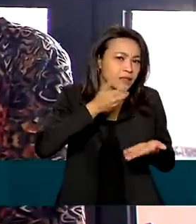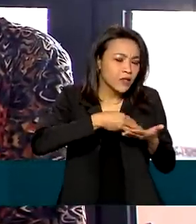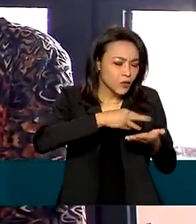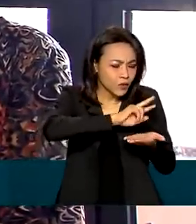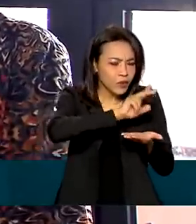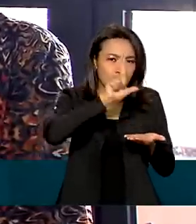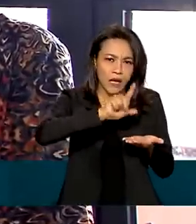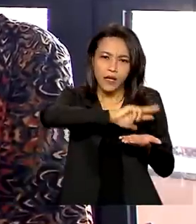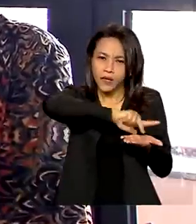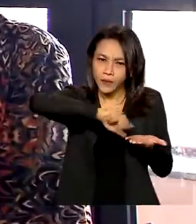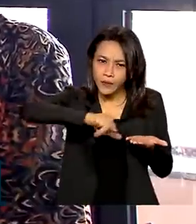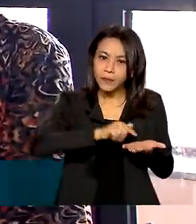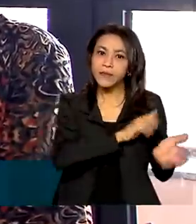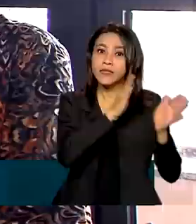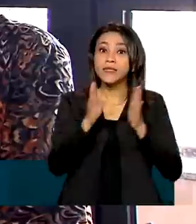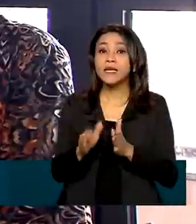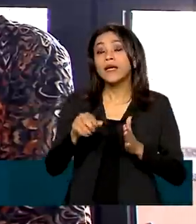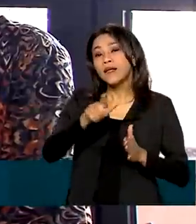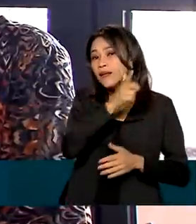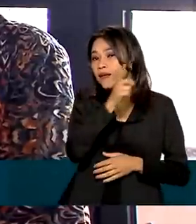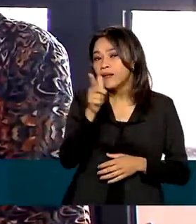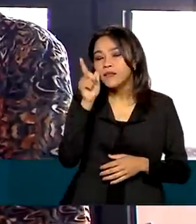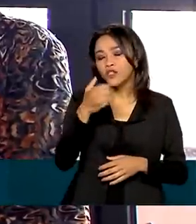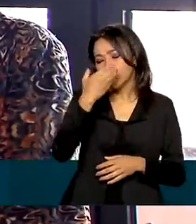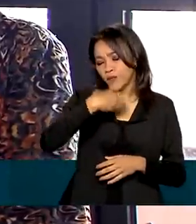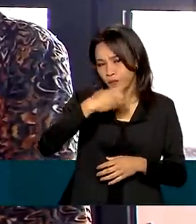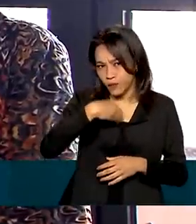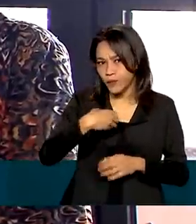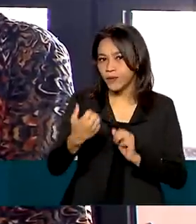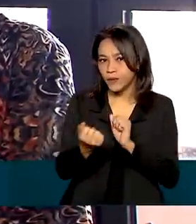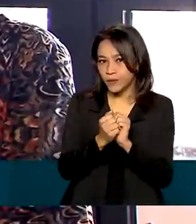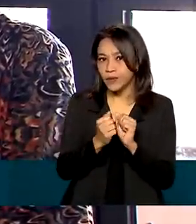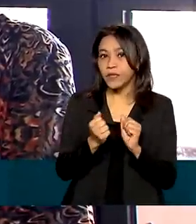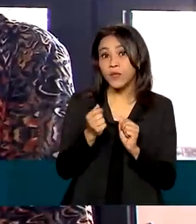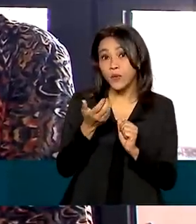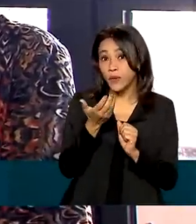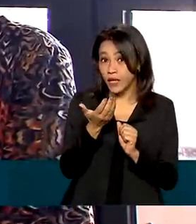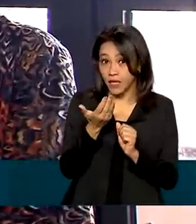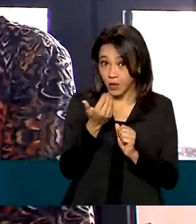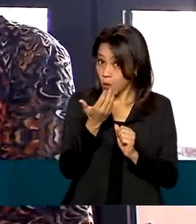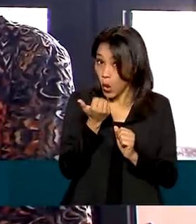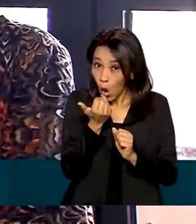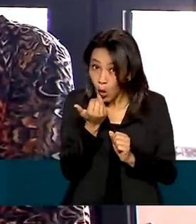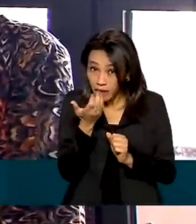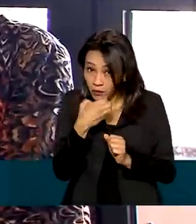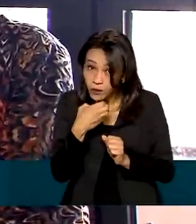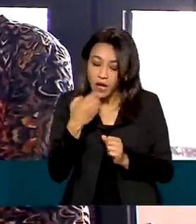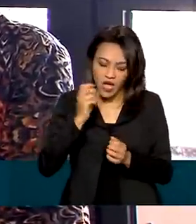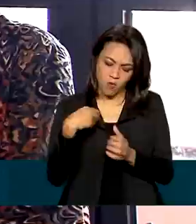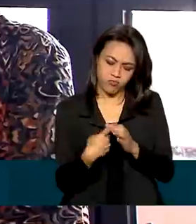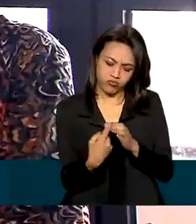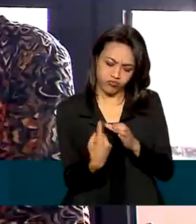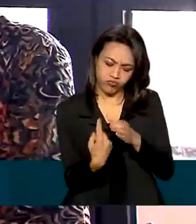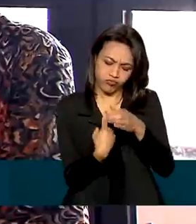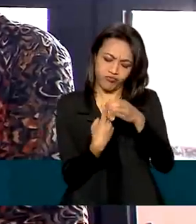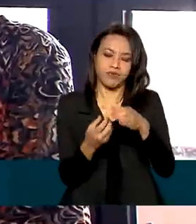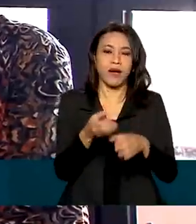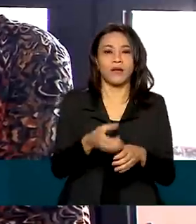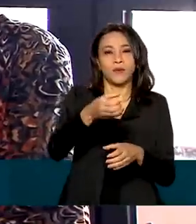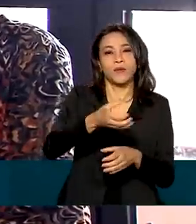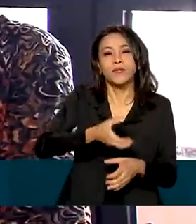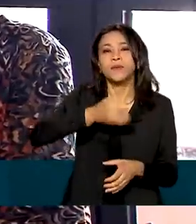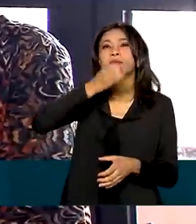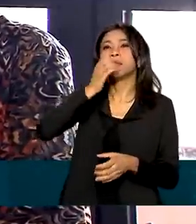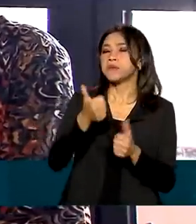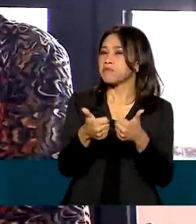legumes. No lanche, sempre uma fruta. E o que ele não come da fruta, eu bato e faço uma vitamina. Aí ele come,